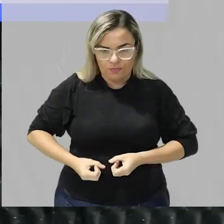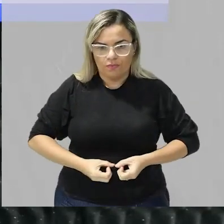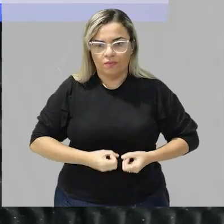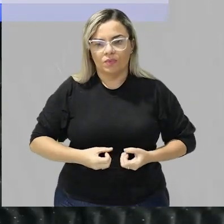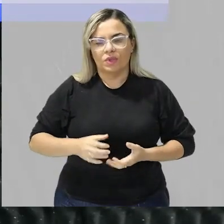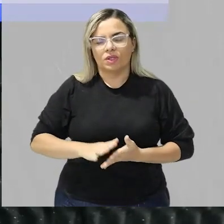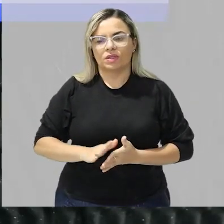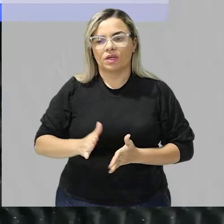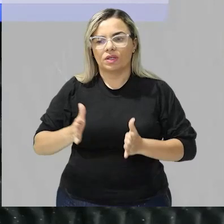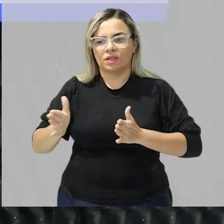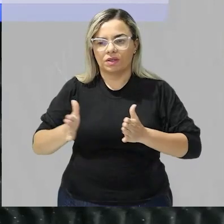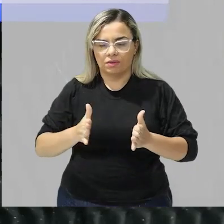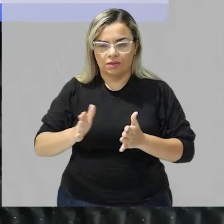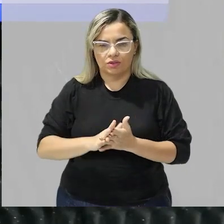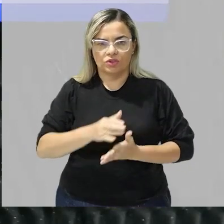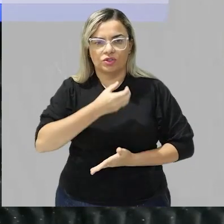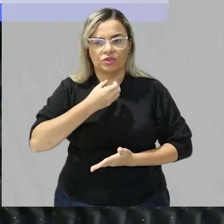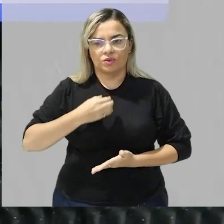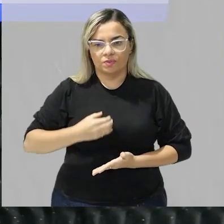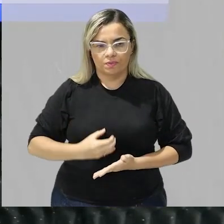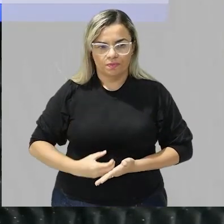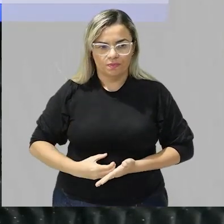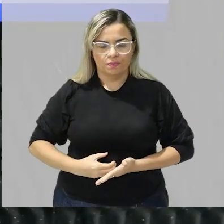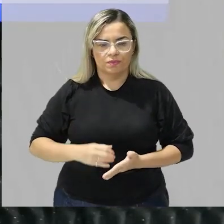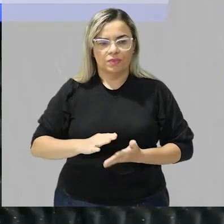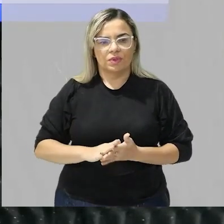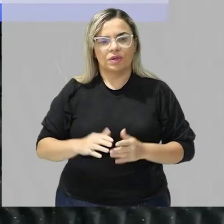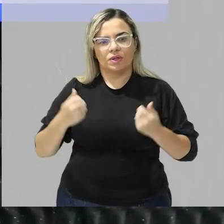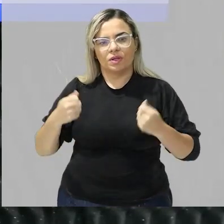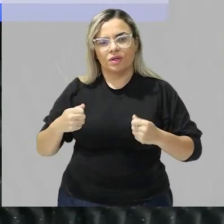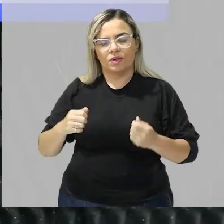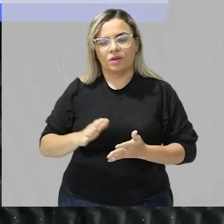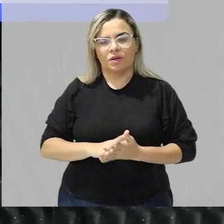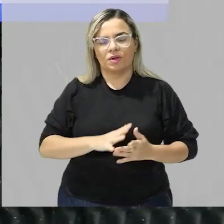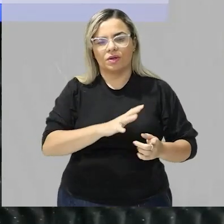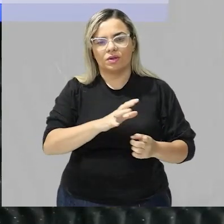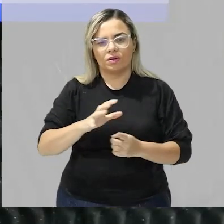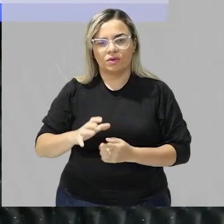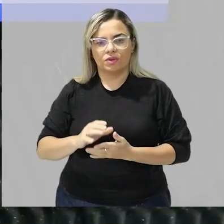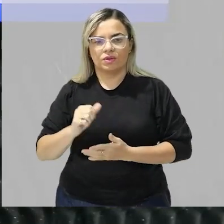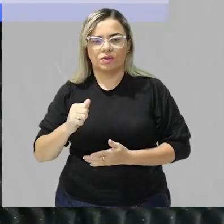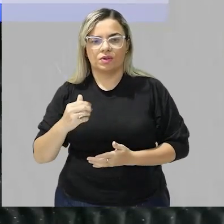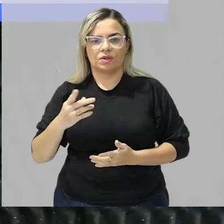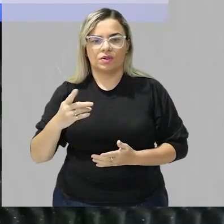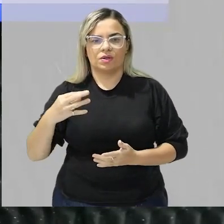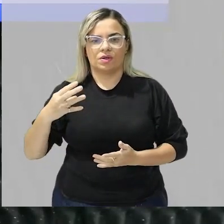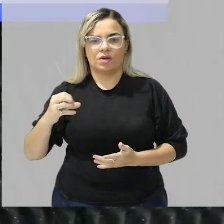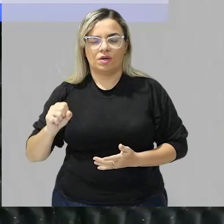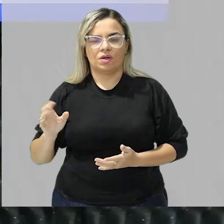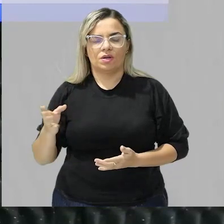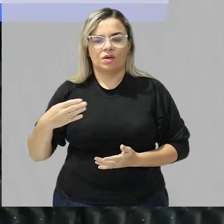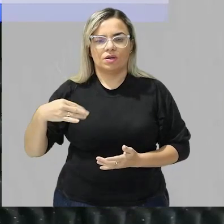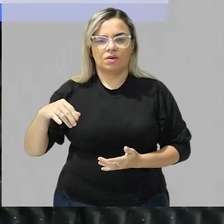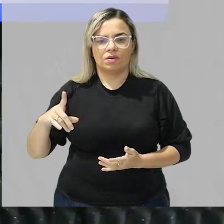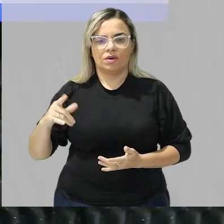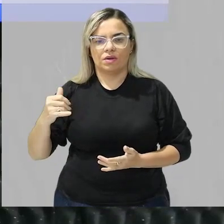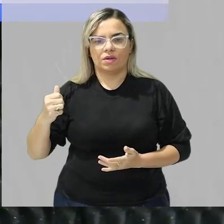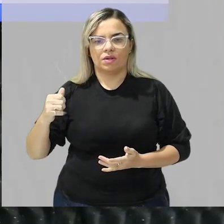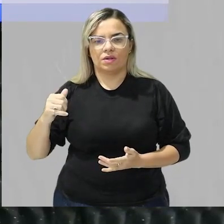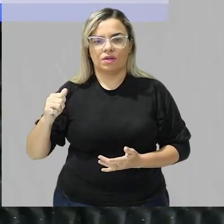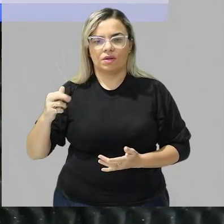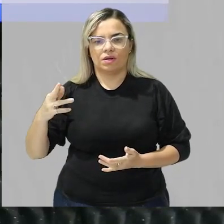nessa etapa da digestão torna-se necessária a atuação dos ácidos biliares